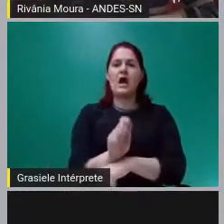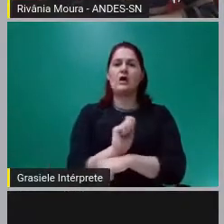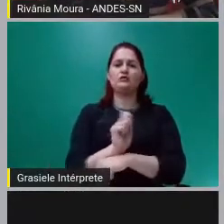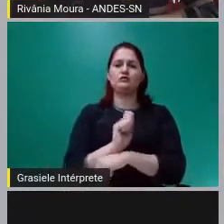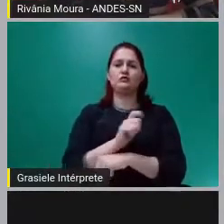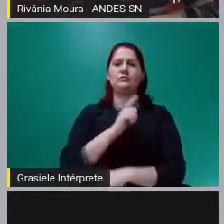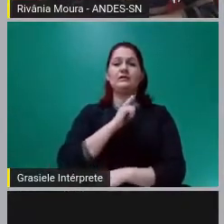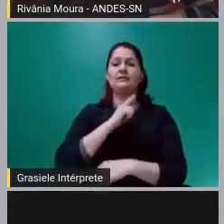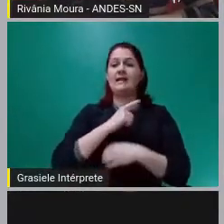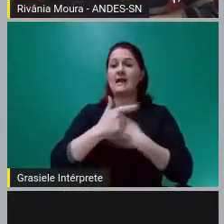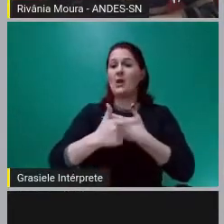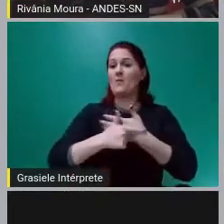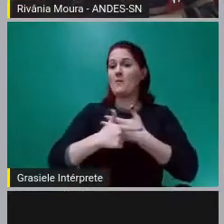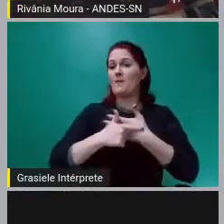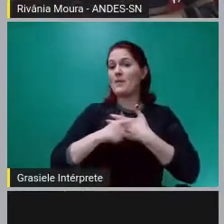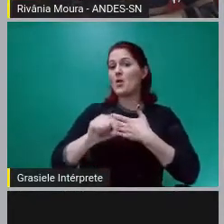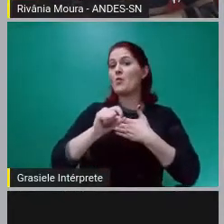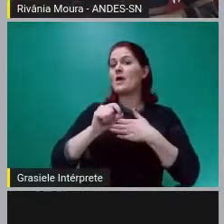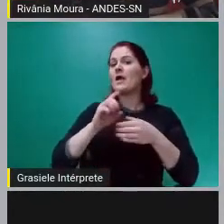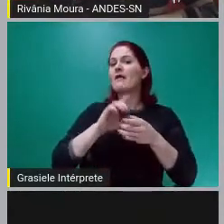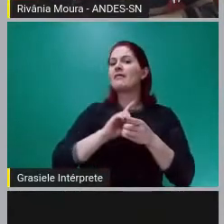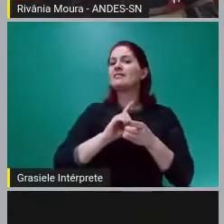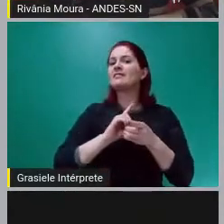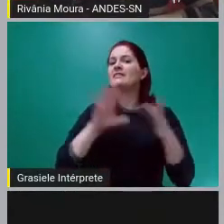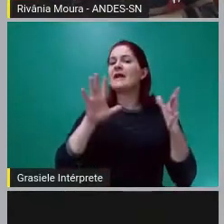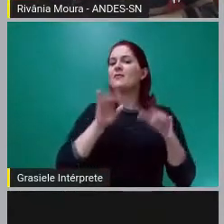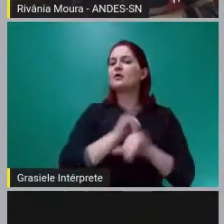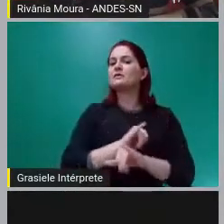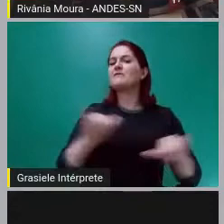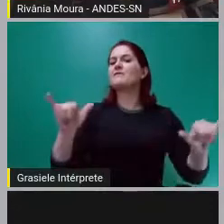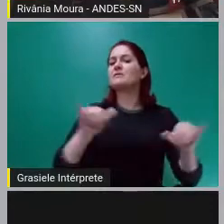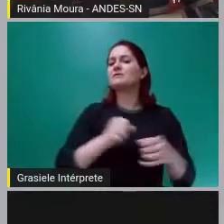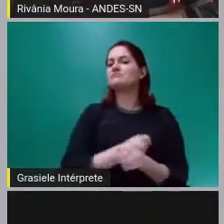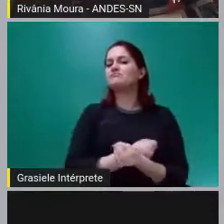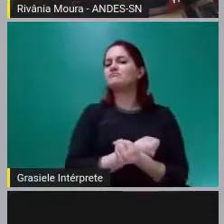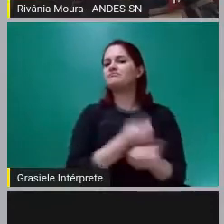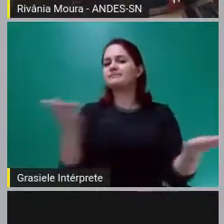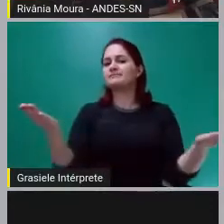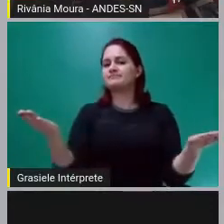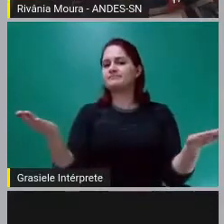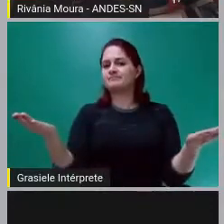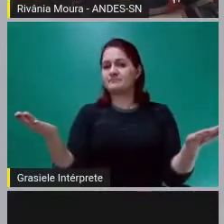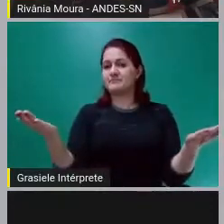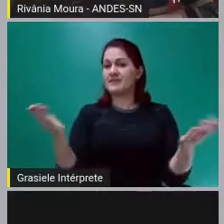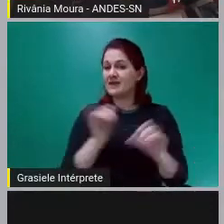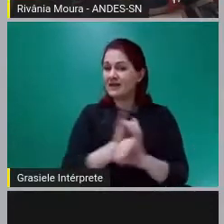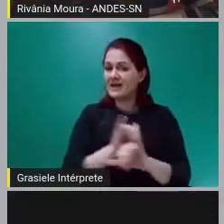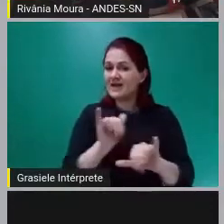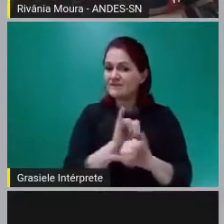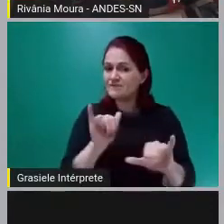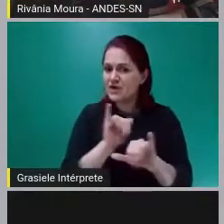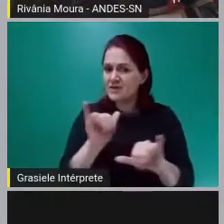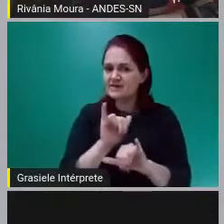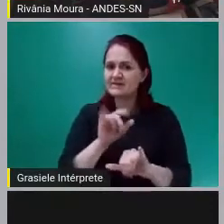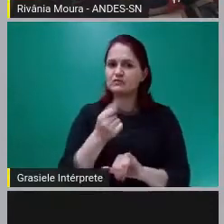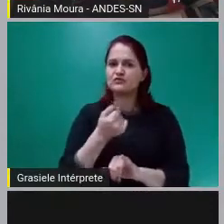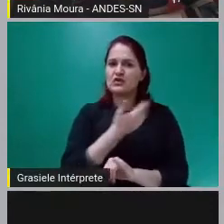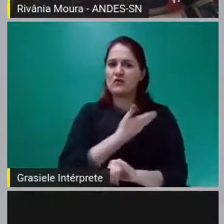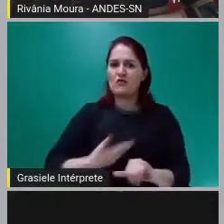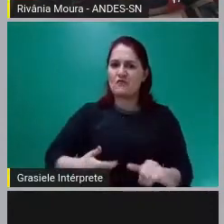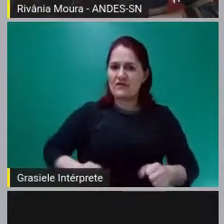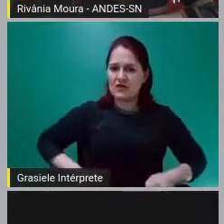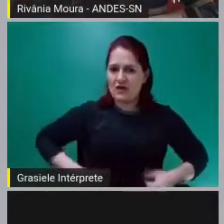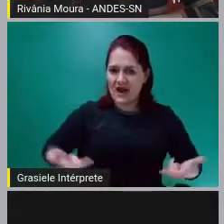democratização das informações, de abrir a caixa preta dos gastos públicos, porque eles são